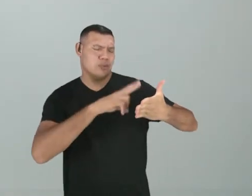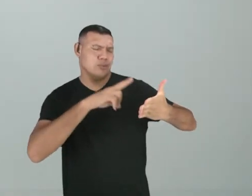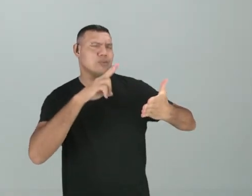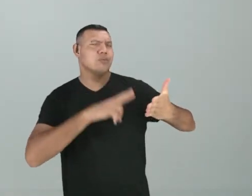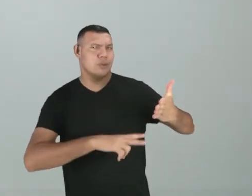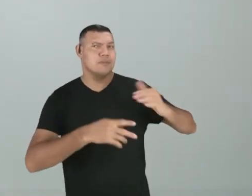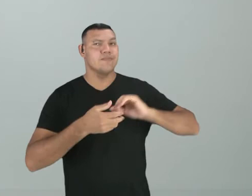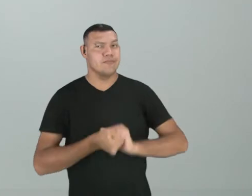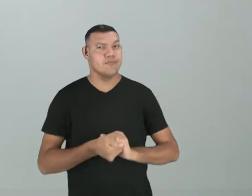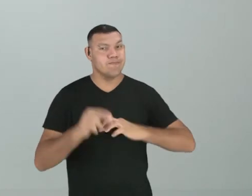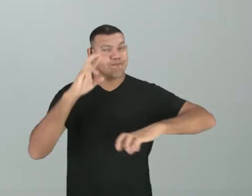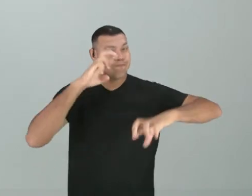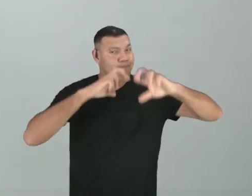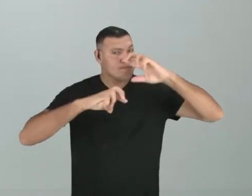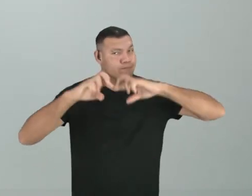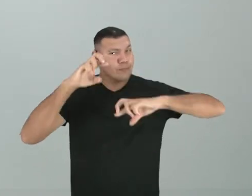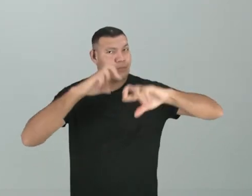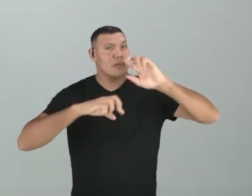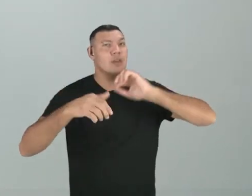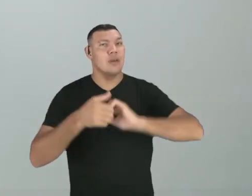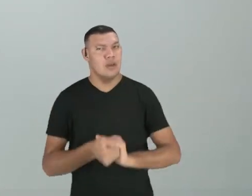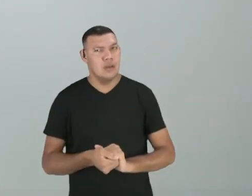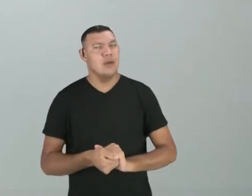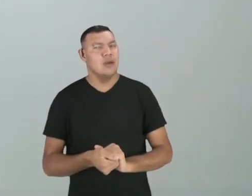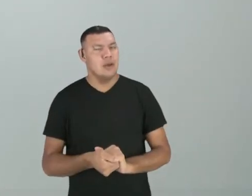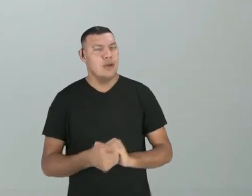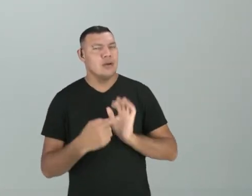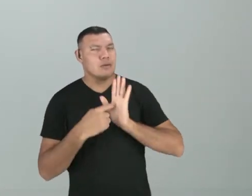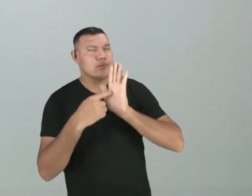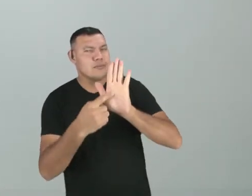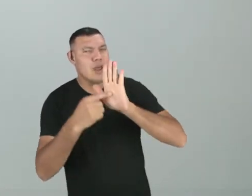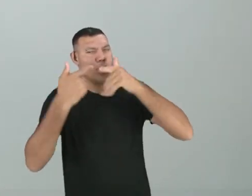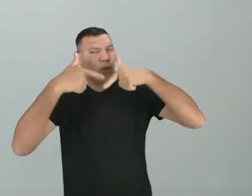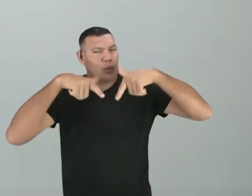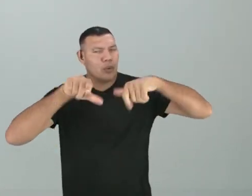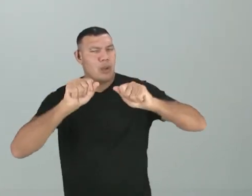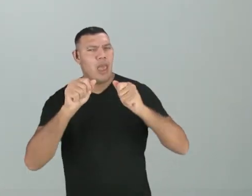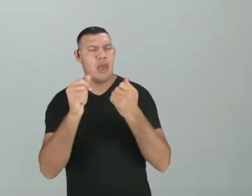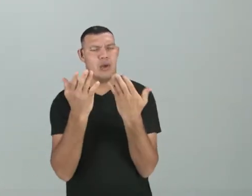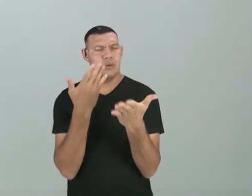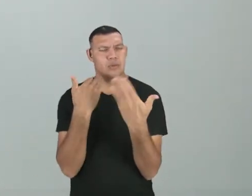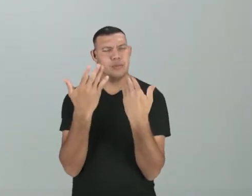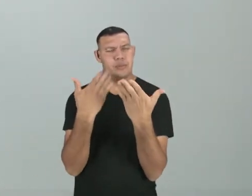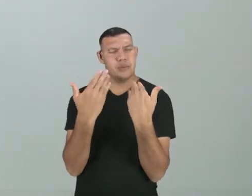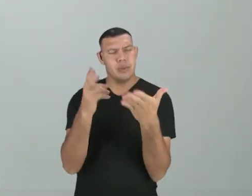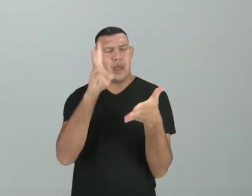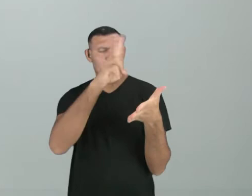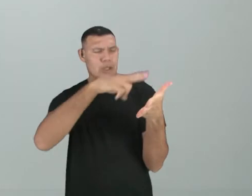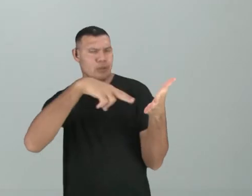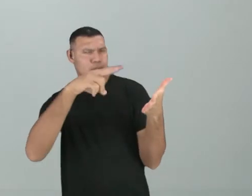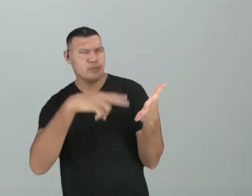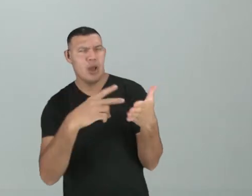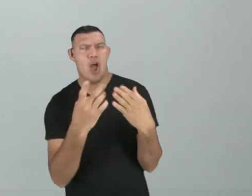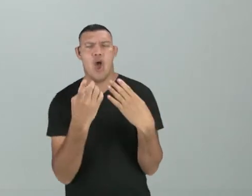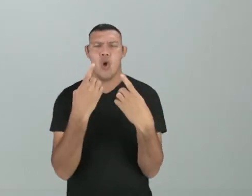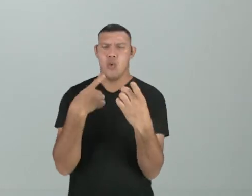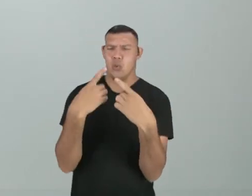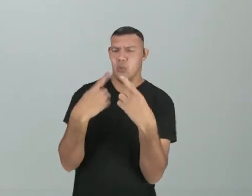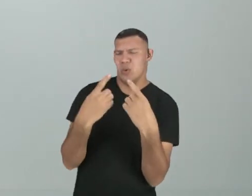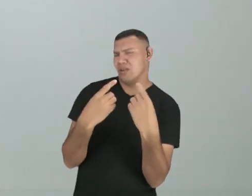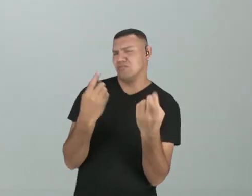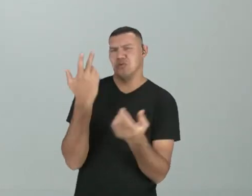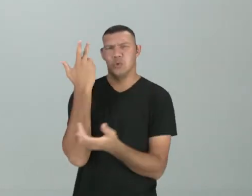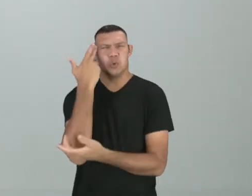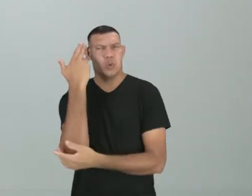Então, vocês vão observar. Transparece na linguagem uma conversa com o leitor? Algo mais